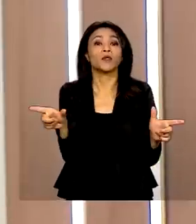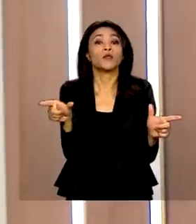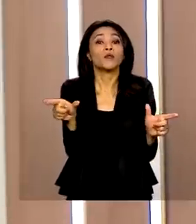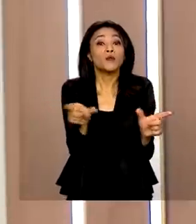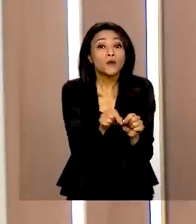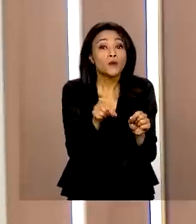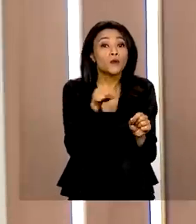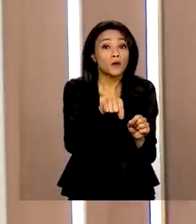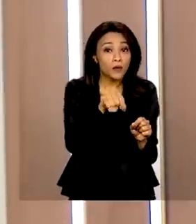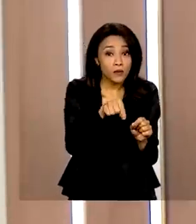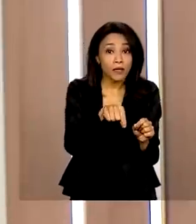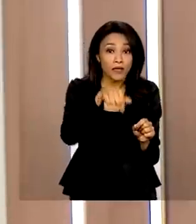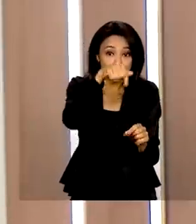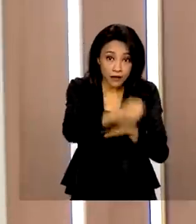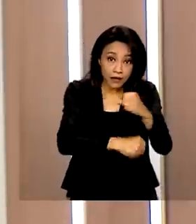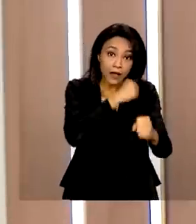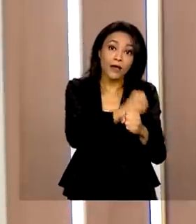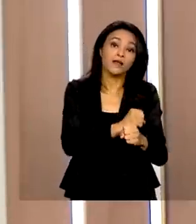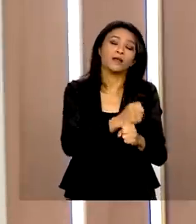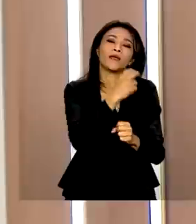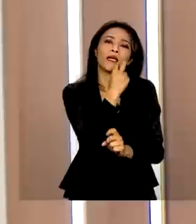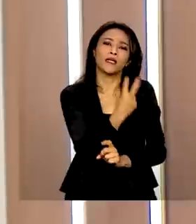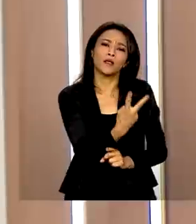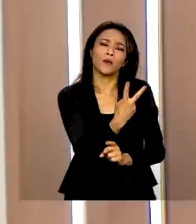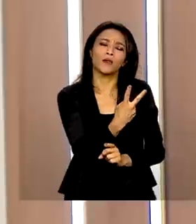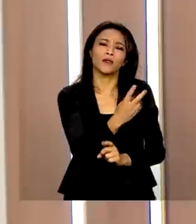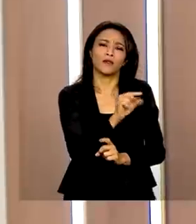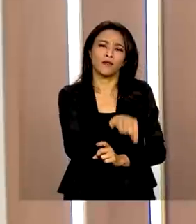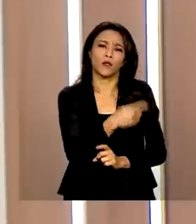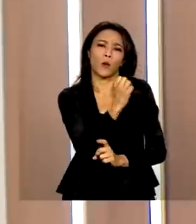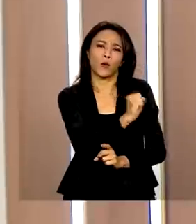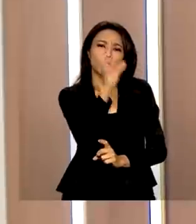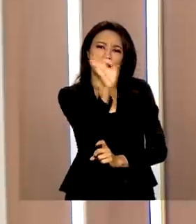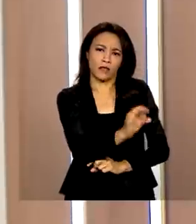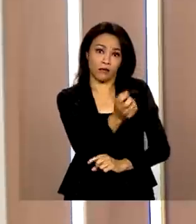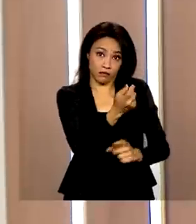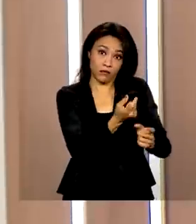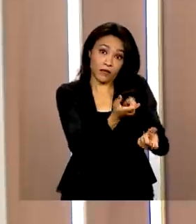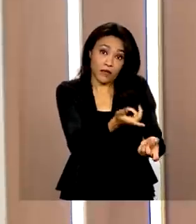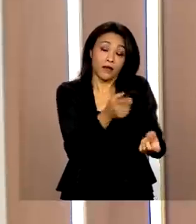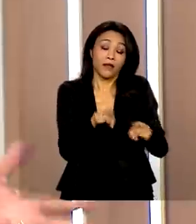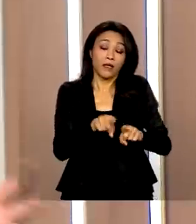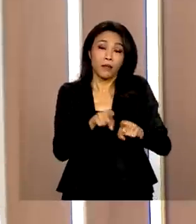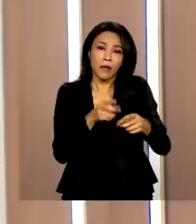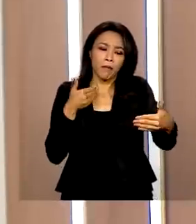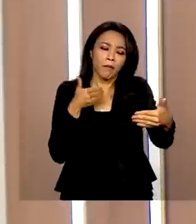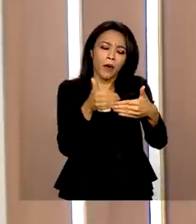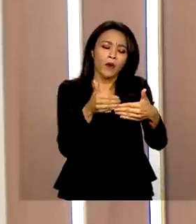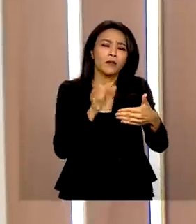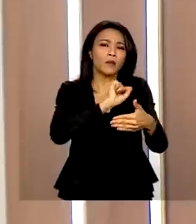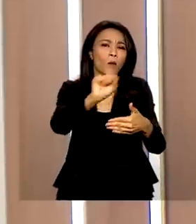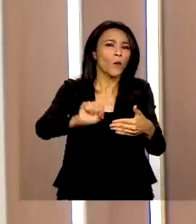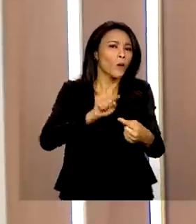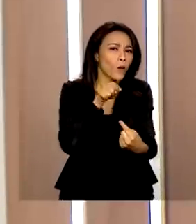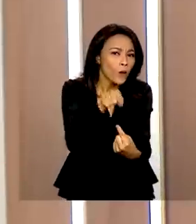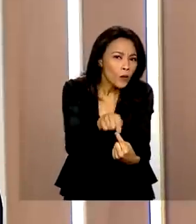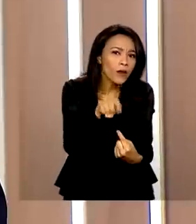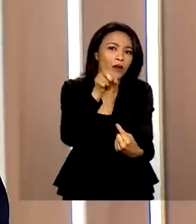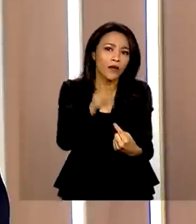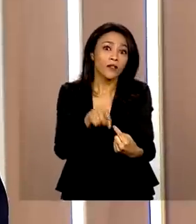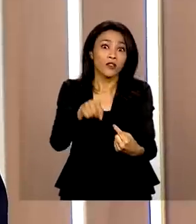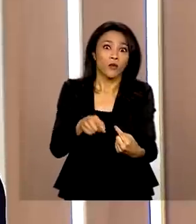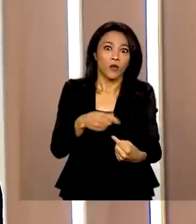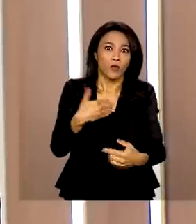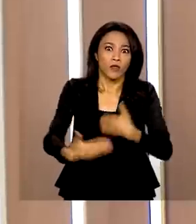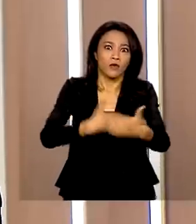para a Economia Brasileira para este ano, que é de 2,8%, e se aproximando também da própria previsão para crescimento da economia